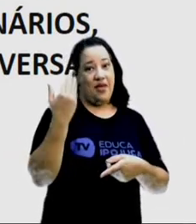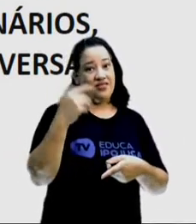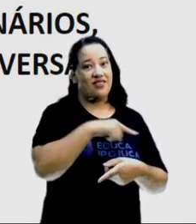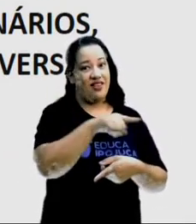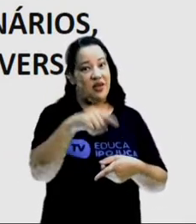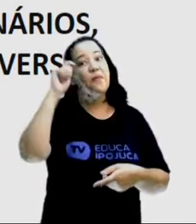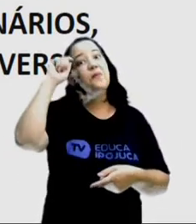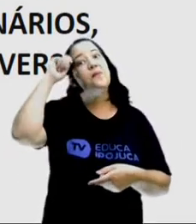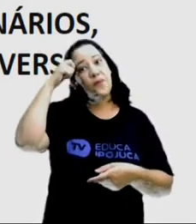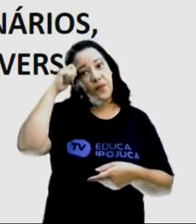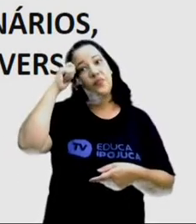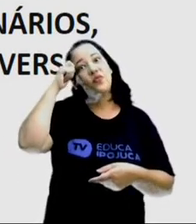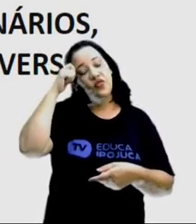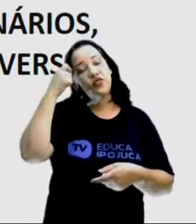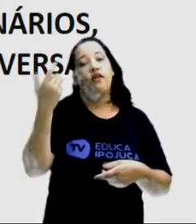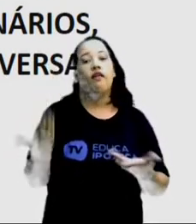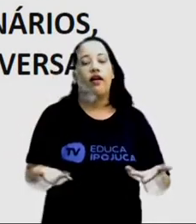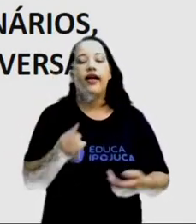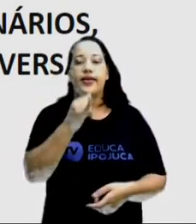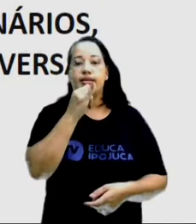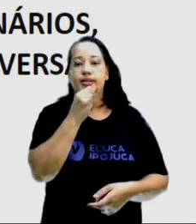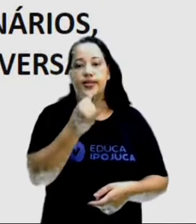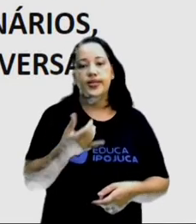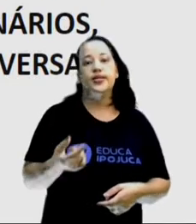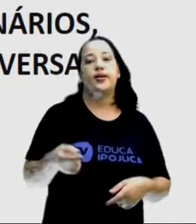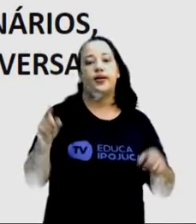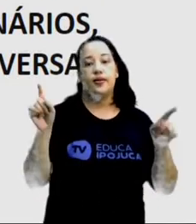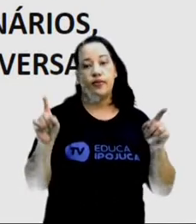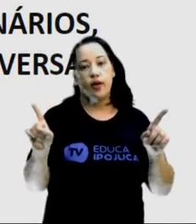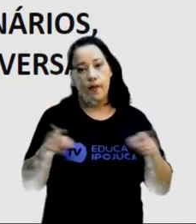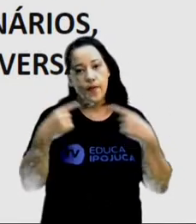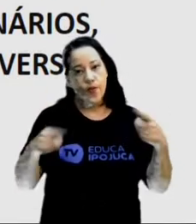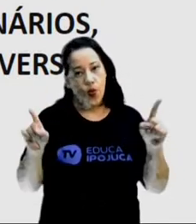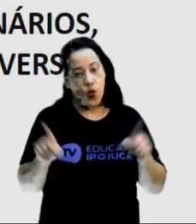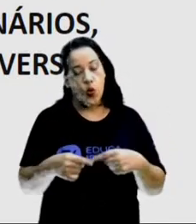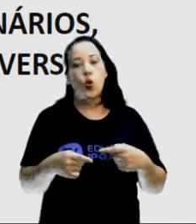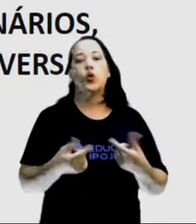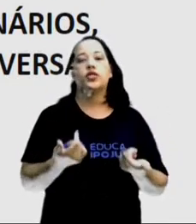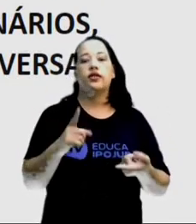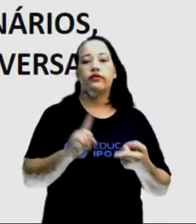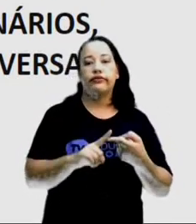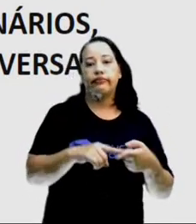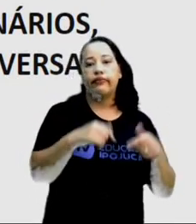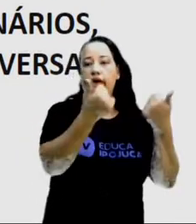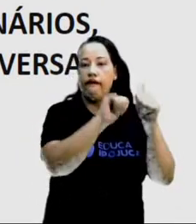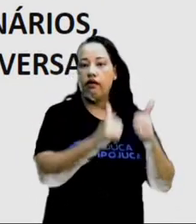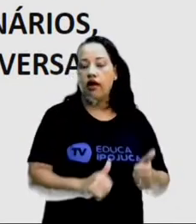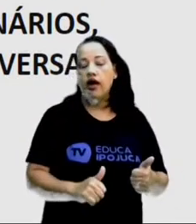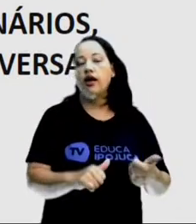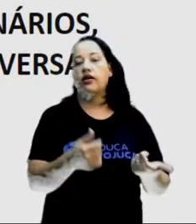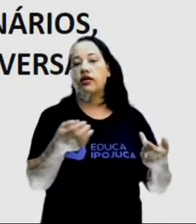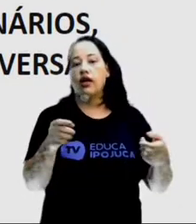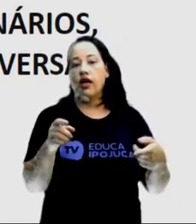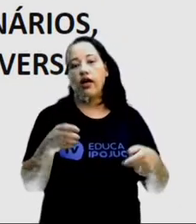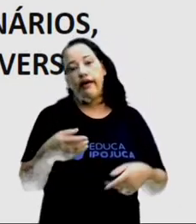incluindo estilos musicais e artísticos, costumes culinários,